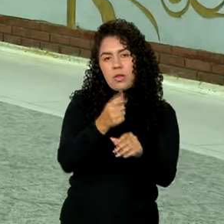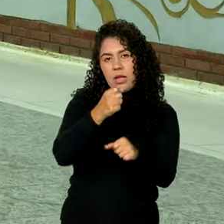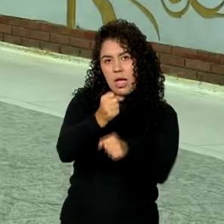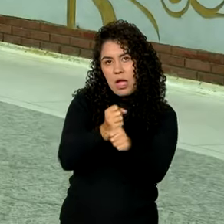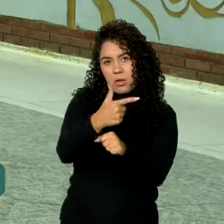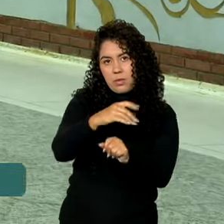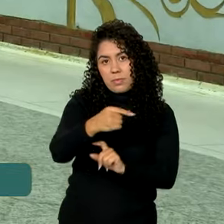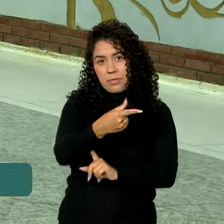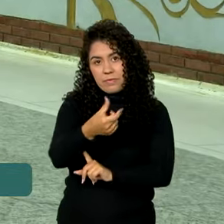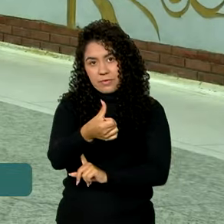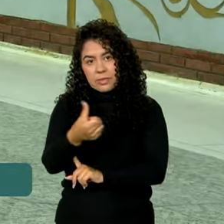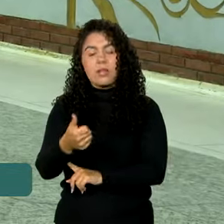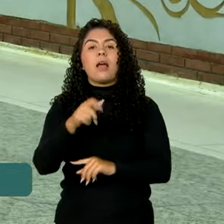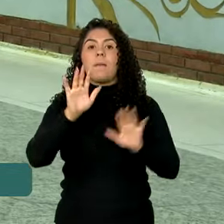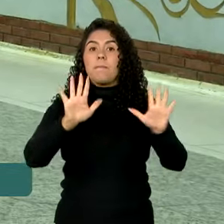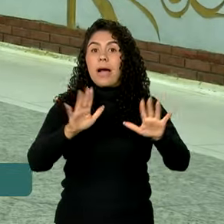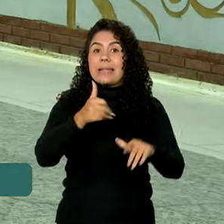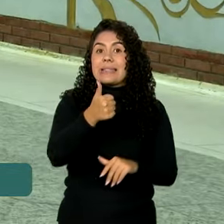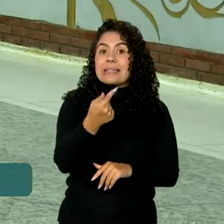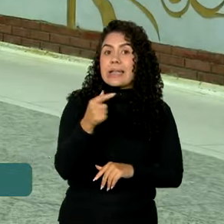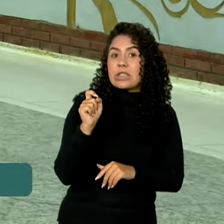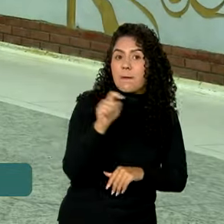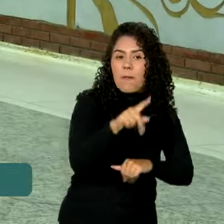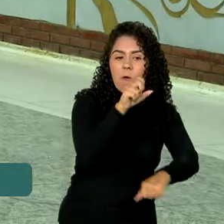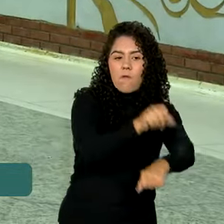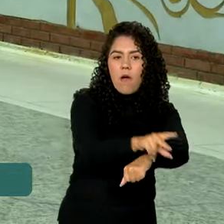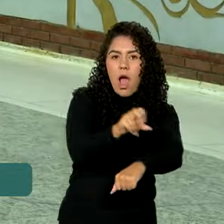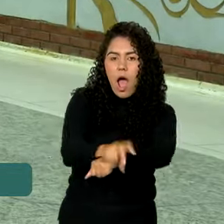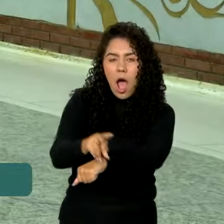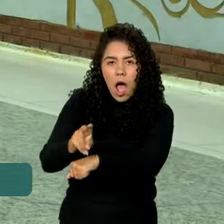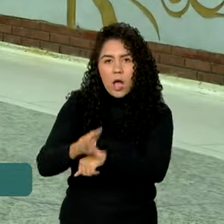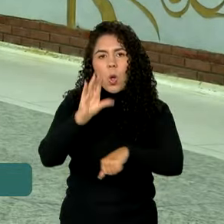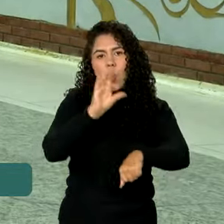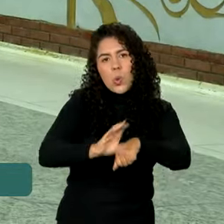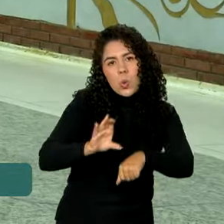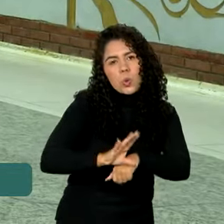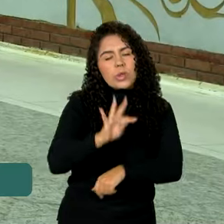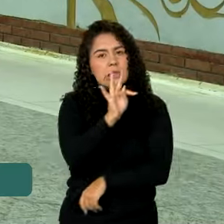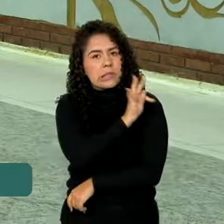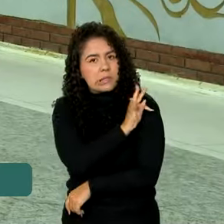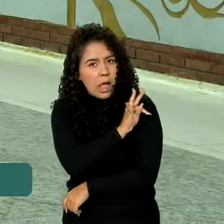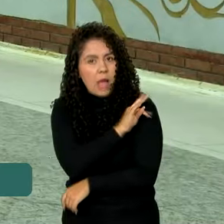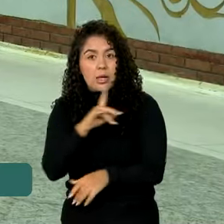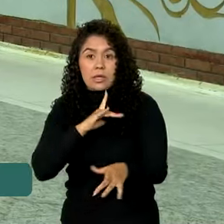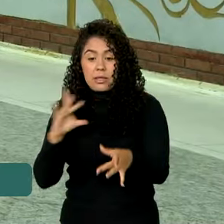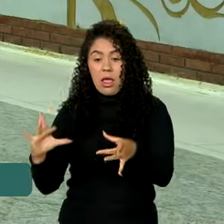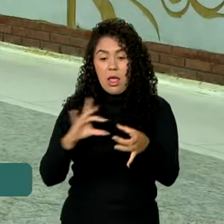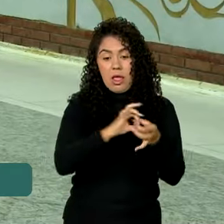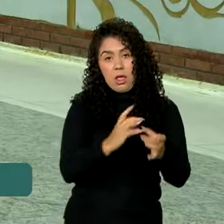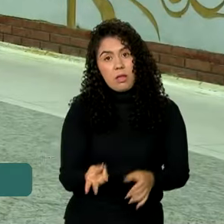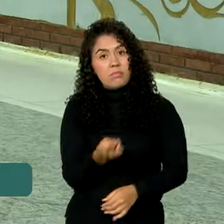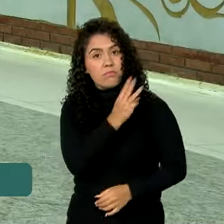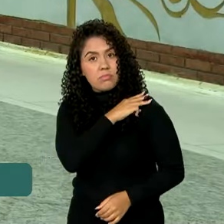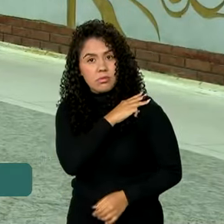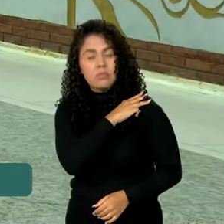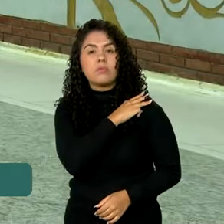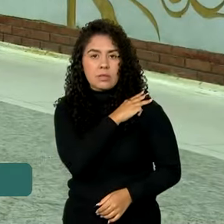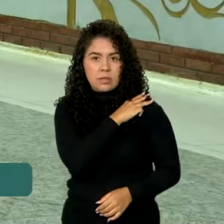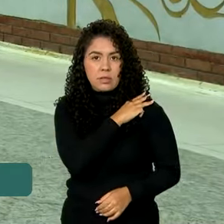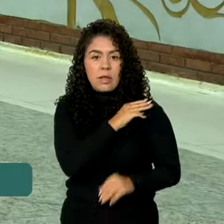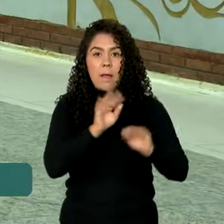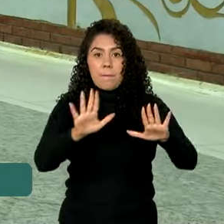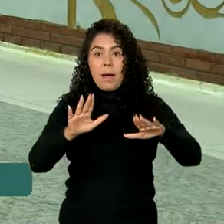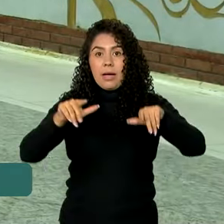Cerca de 17 mil vagas em cursos técnicos integrados ao ensino médio devem ser geradas. Dois